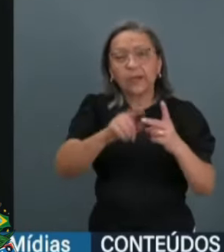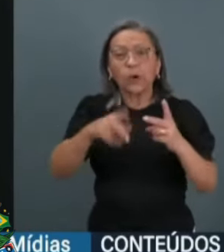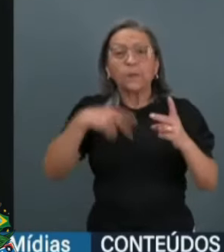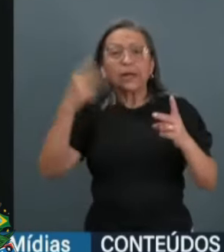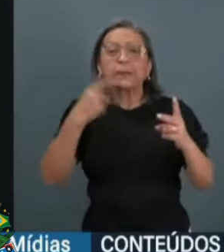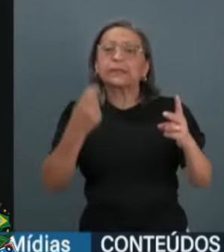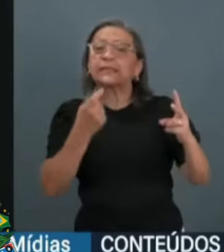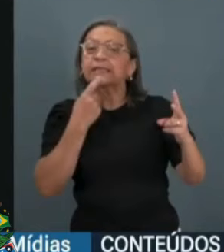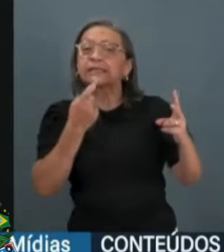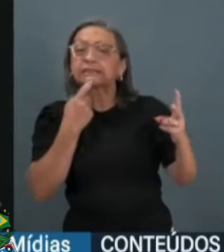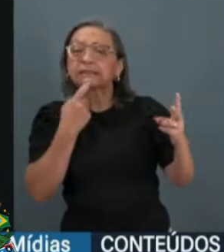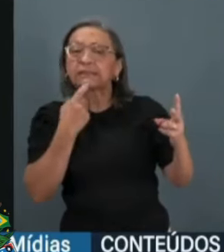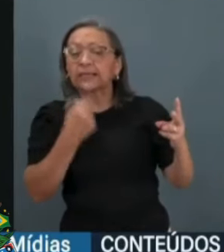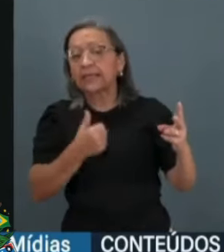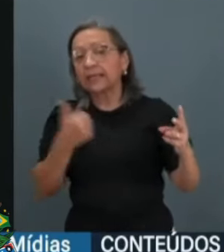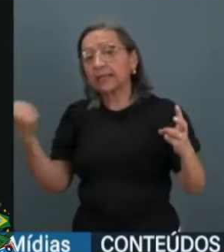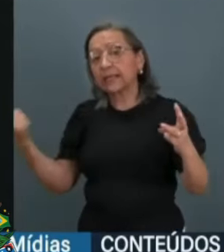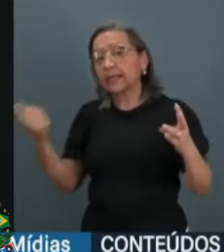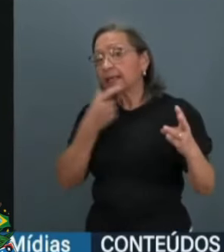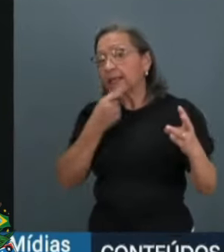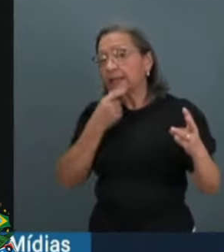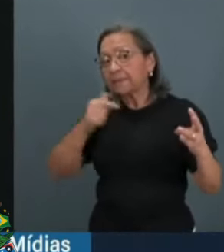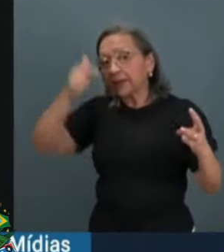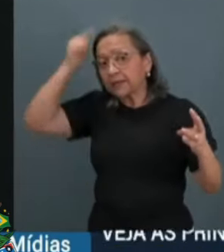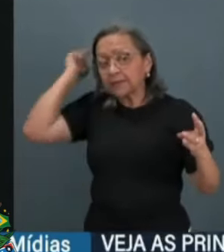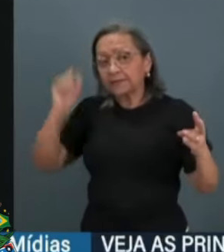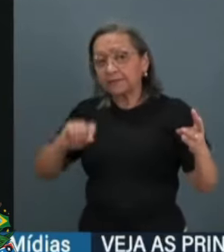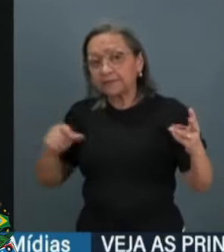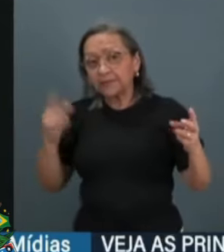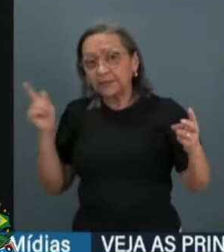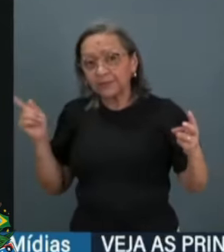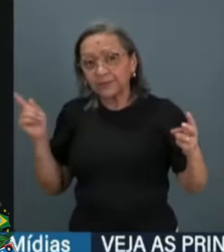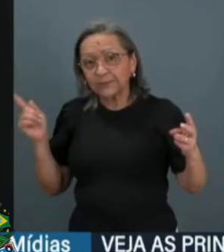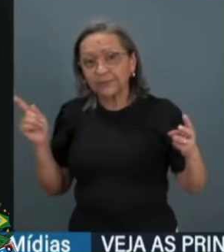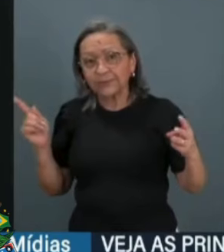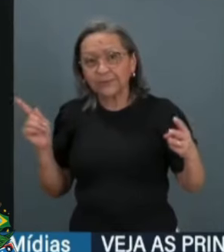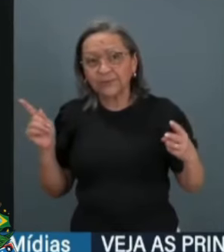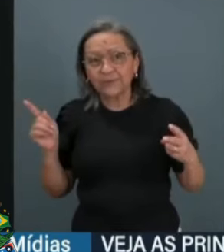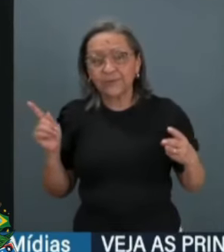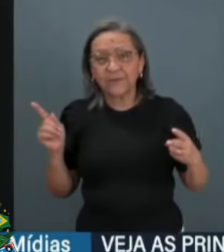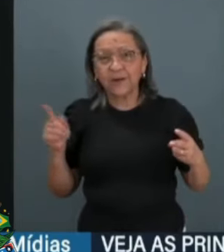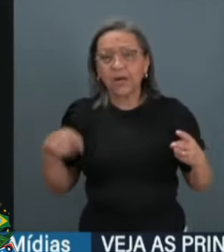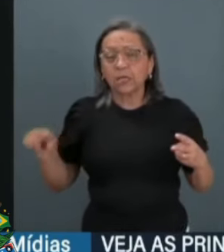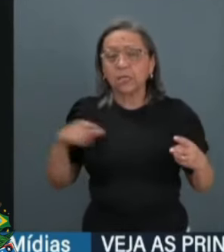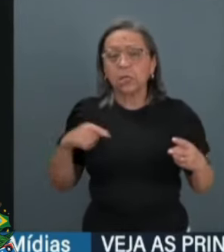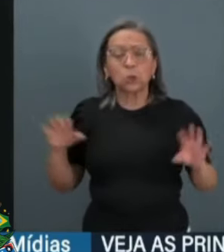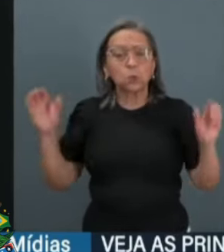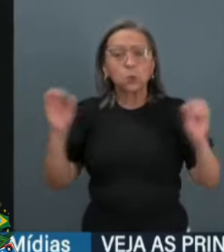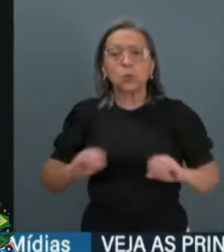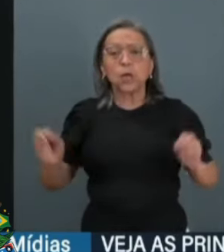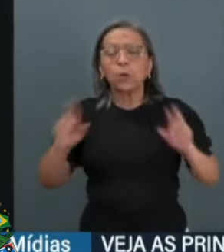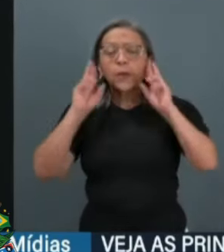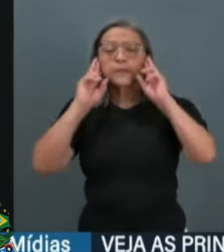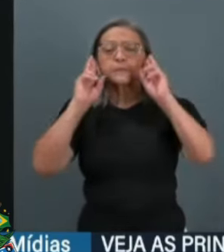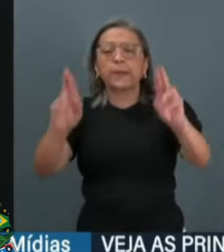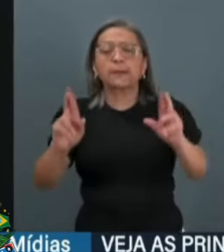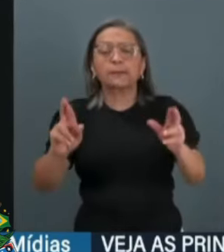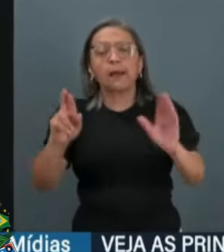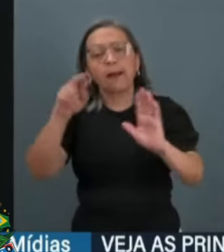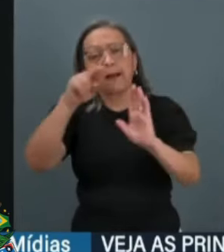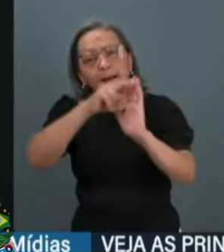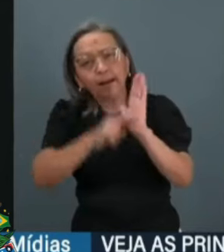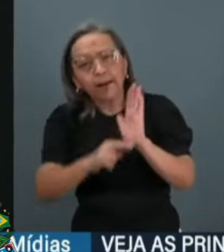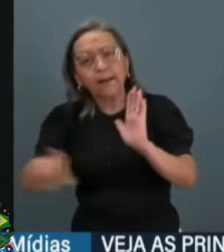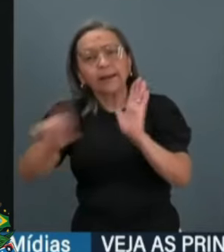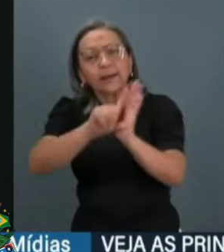critica que o ministro está fazendo, que ele descumpre a Constituição, descumpre as